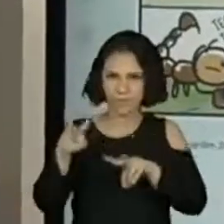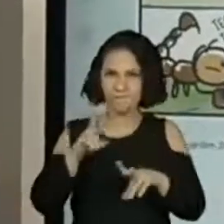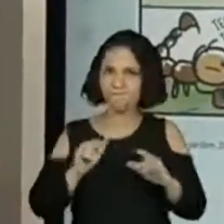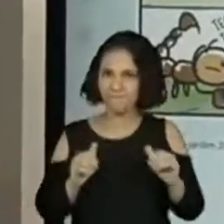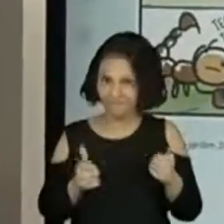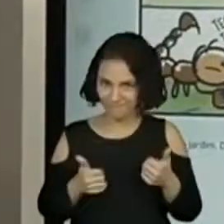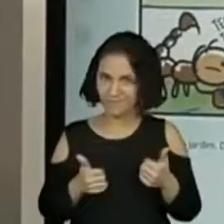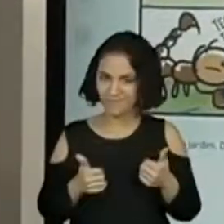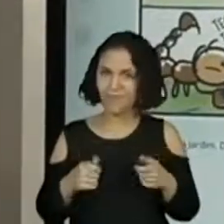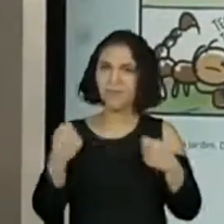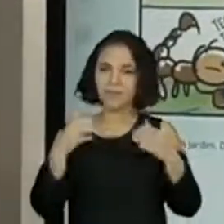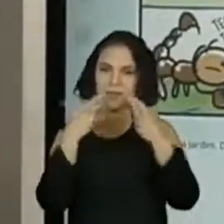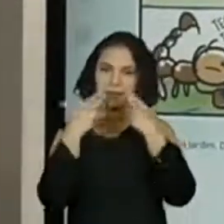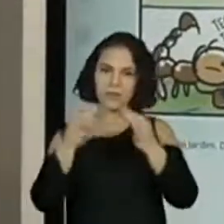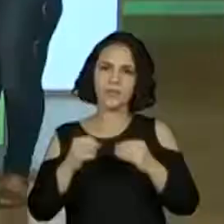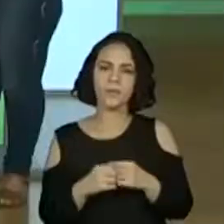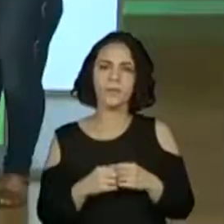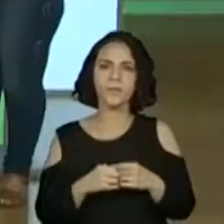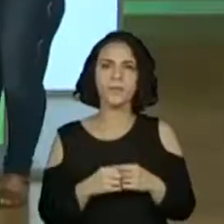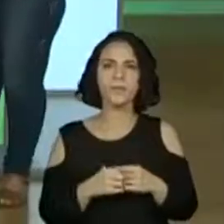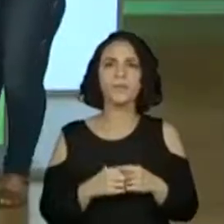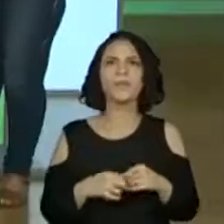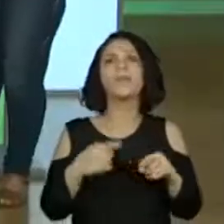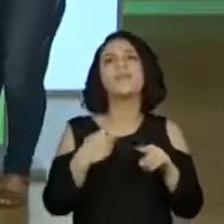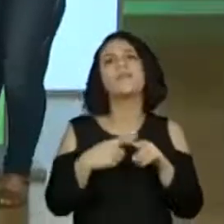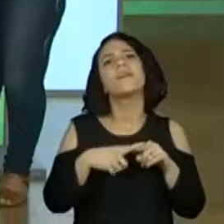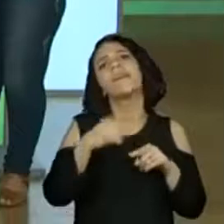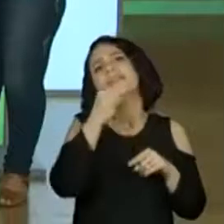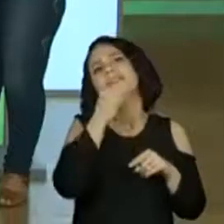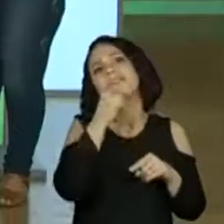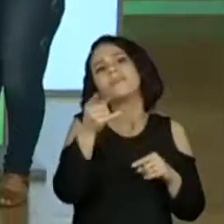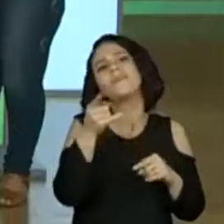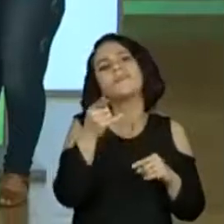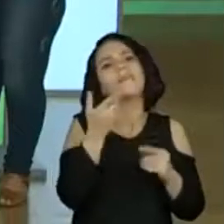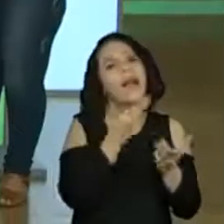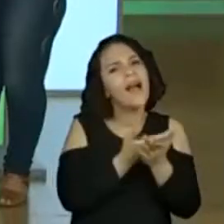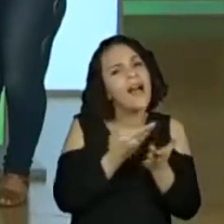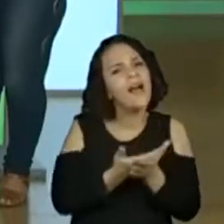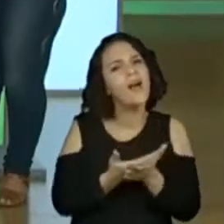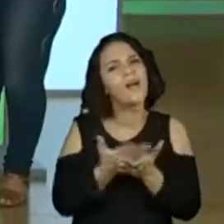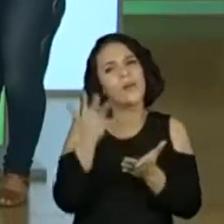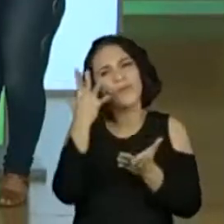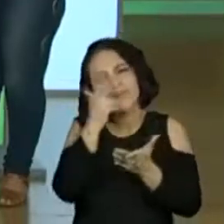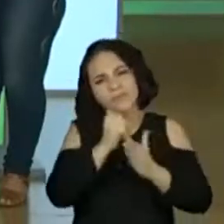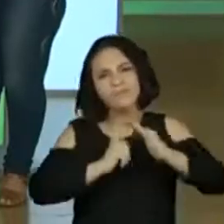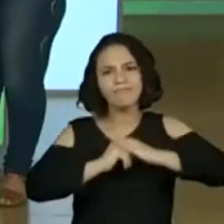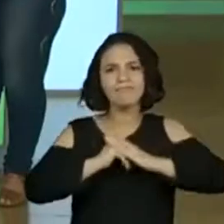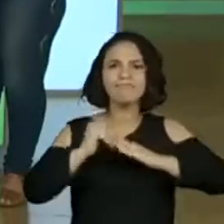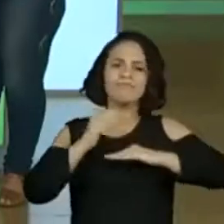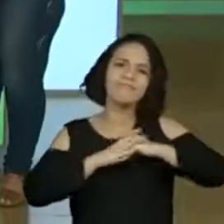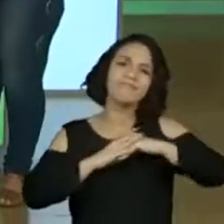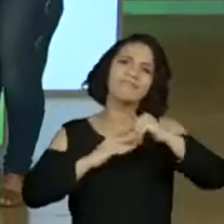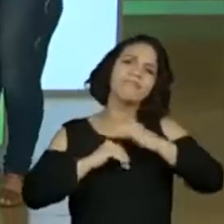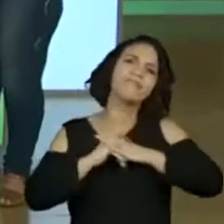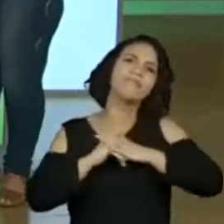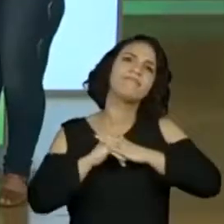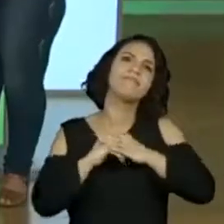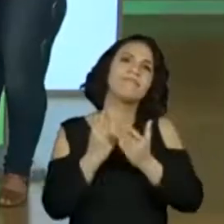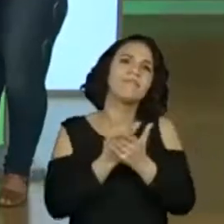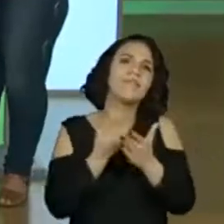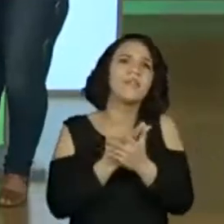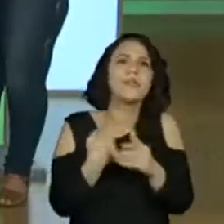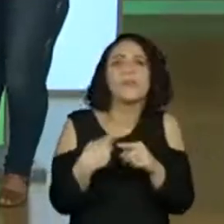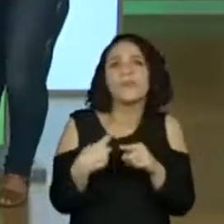importante que a gente se atente a isso. que não deixe toda a beleza da aula, tudo que a gente construiu aqui, ficar, né, ser